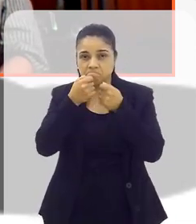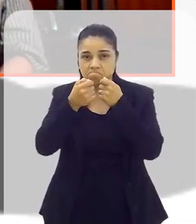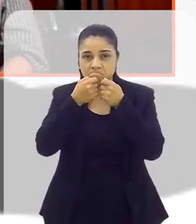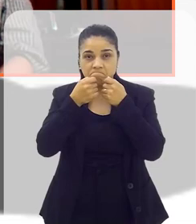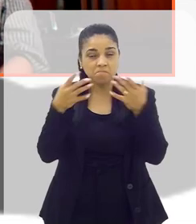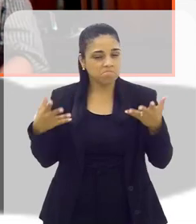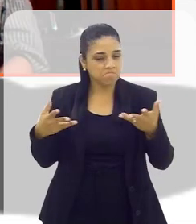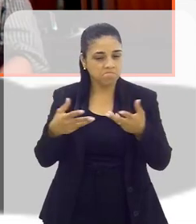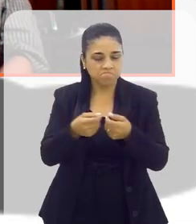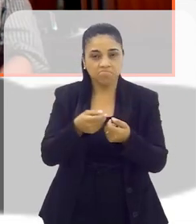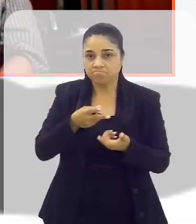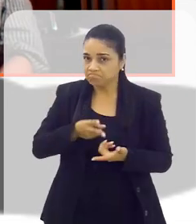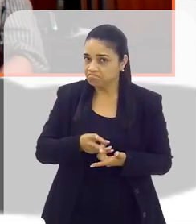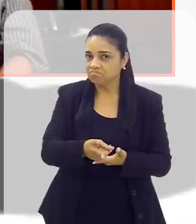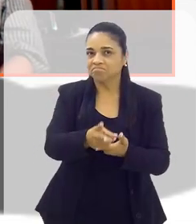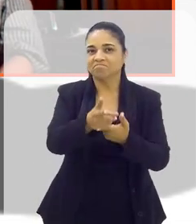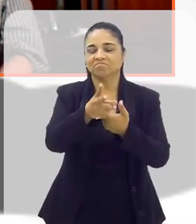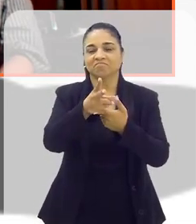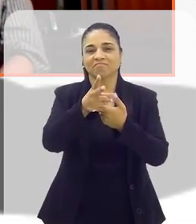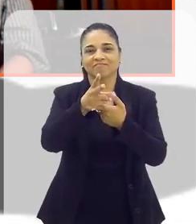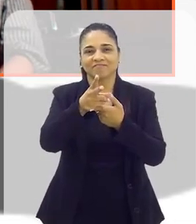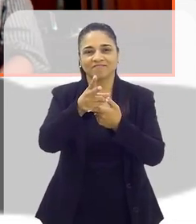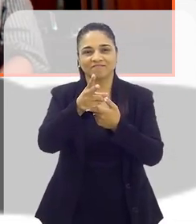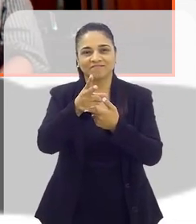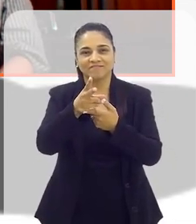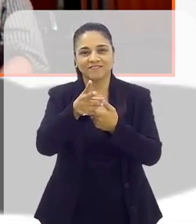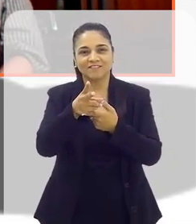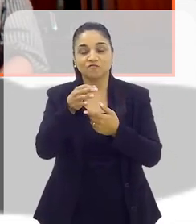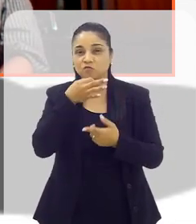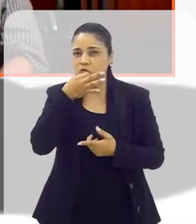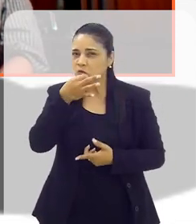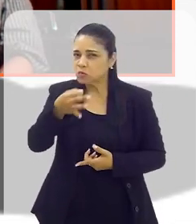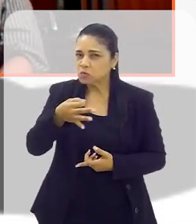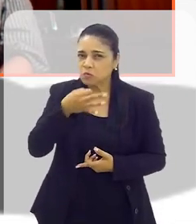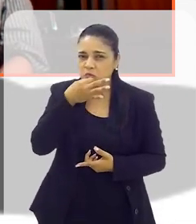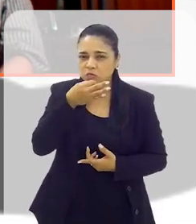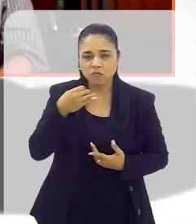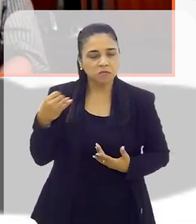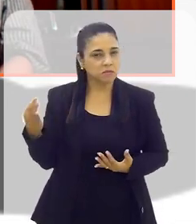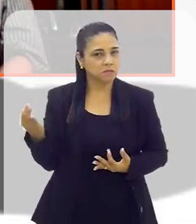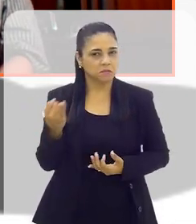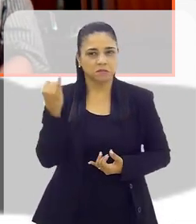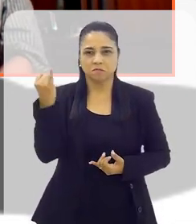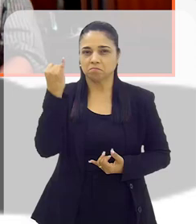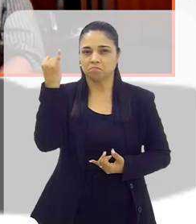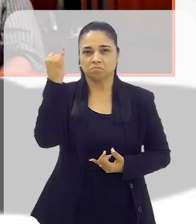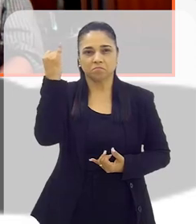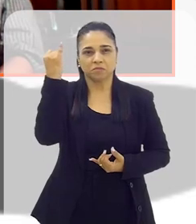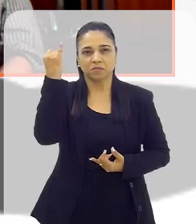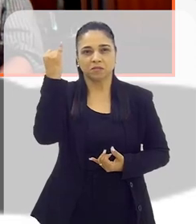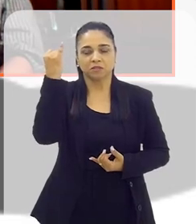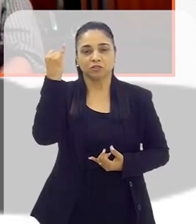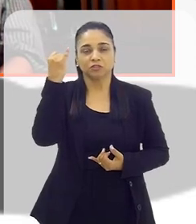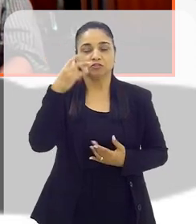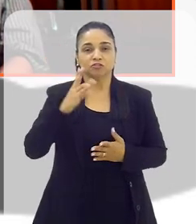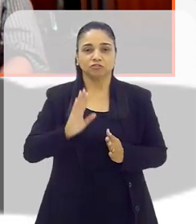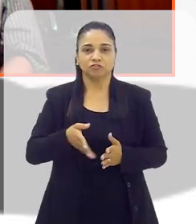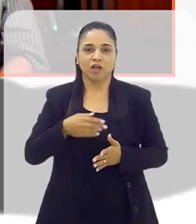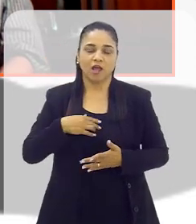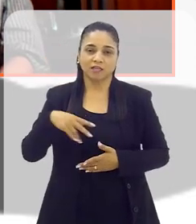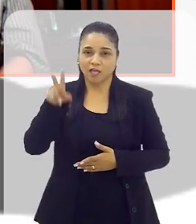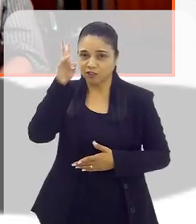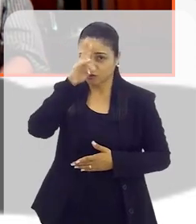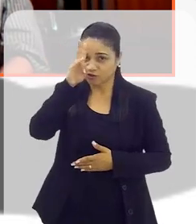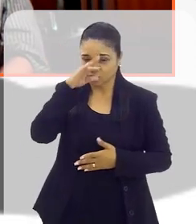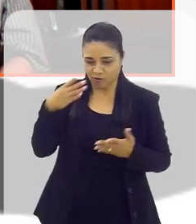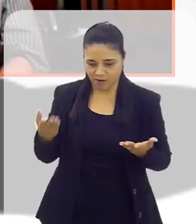devo complementar, ela vai ficar eternizada. Então, você pode ter certeza que as suas sugestões, elas ficarão, entrarão, já estão